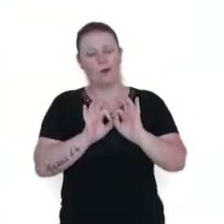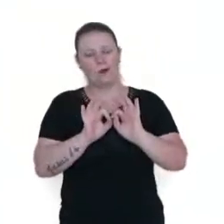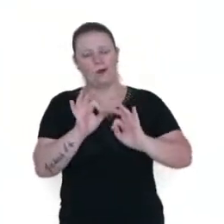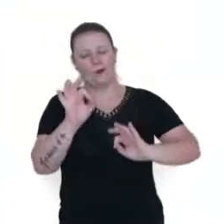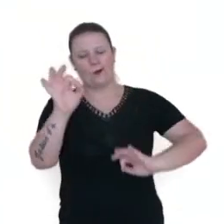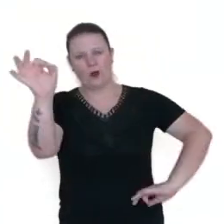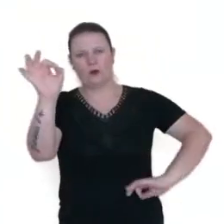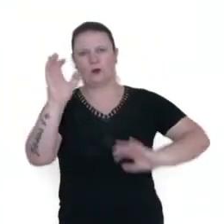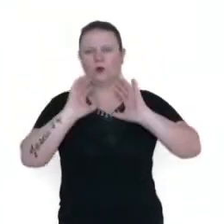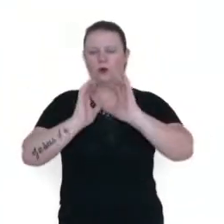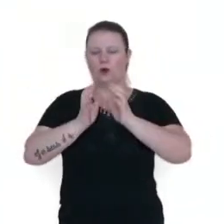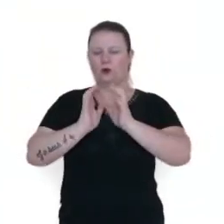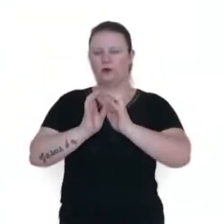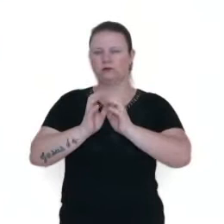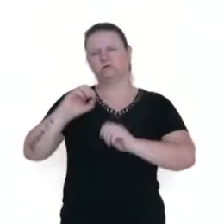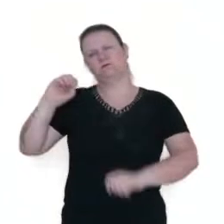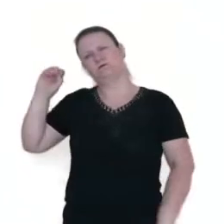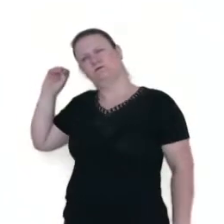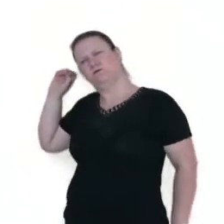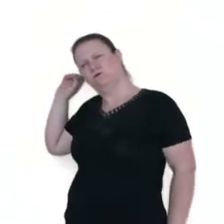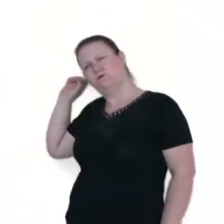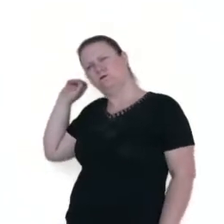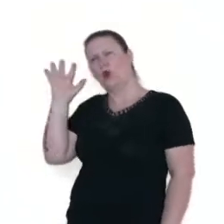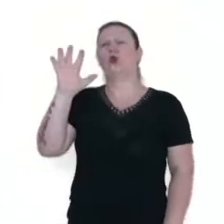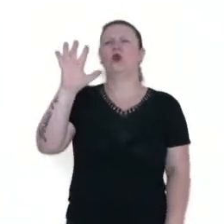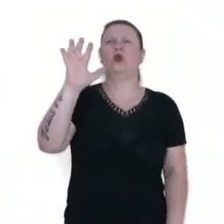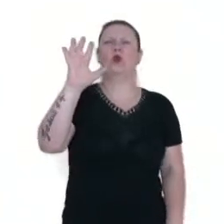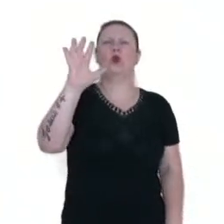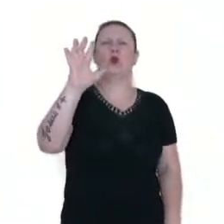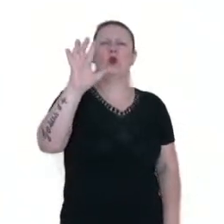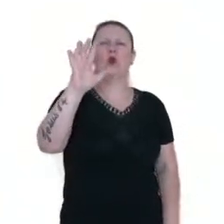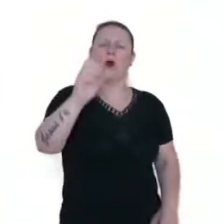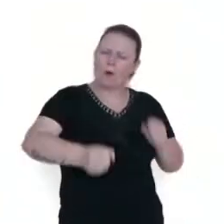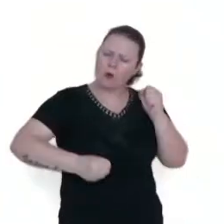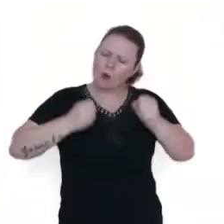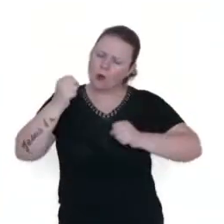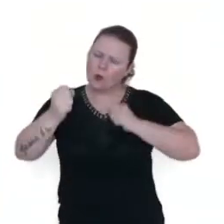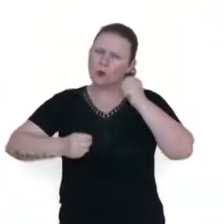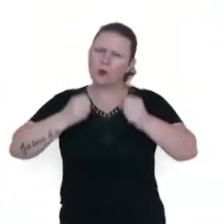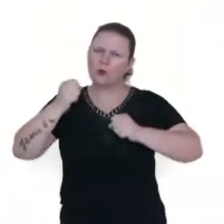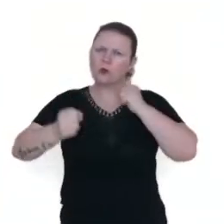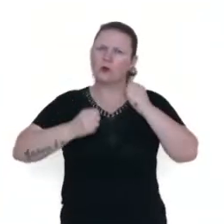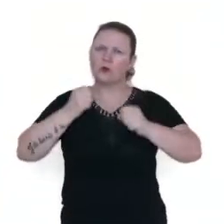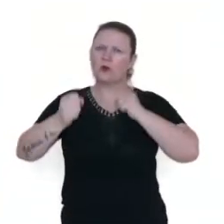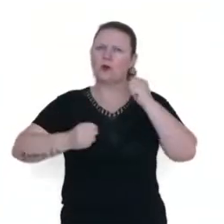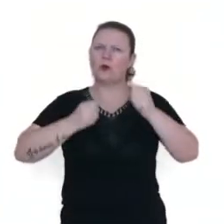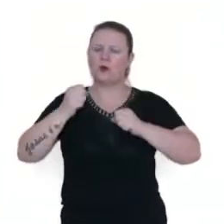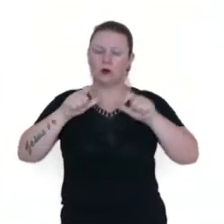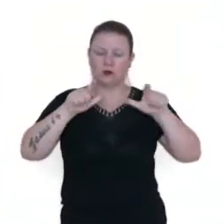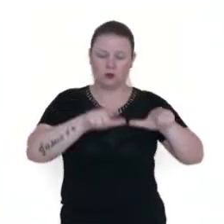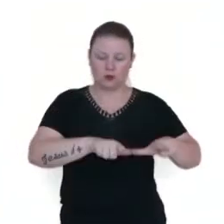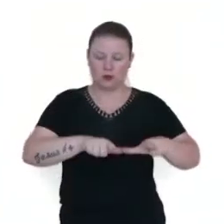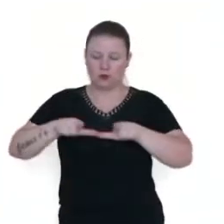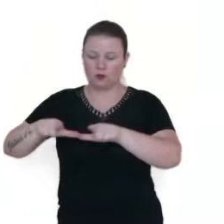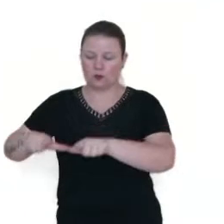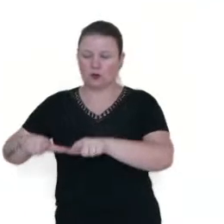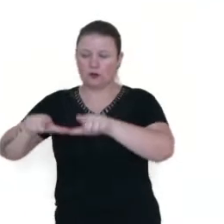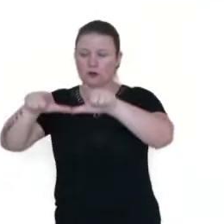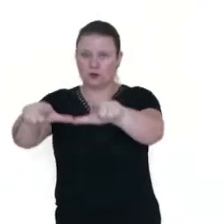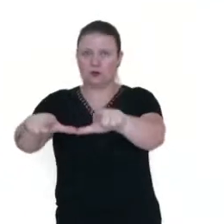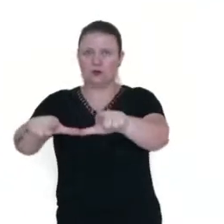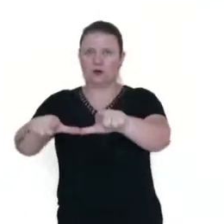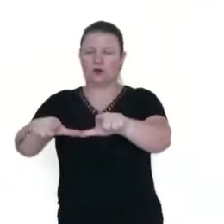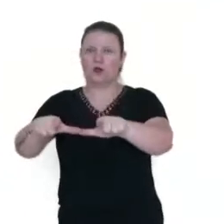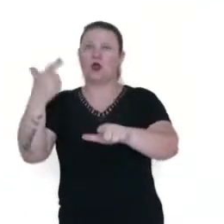tentar percorrer o maior número de vezes as bases ou a maior distância possível entre as bases, jogadas, enquanto os defensores